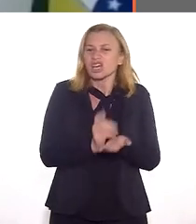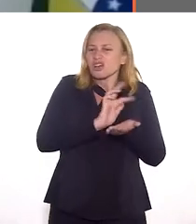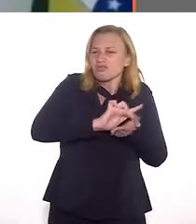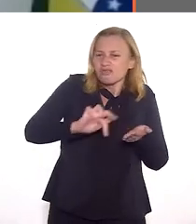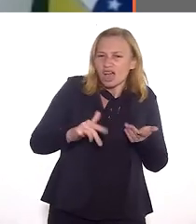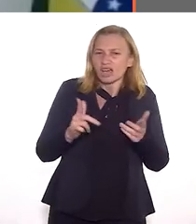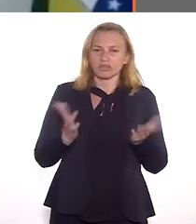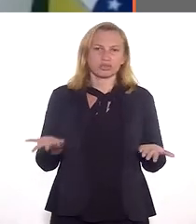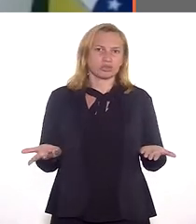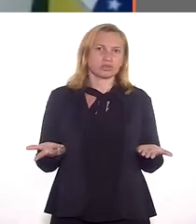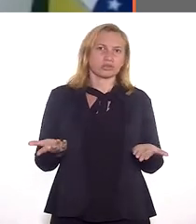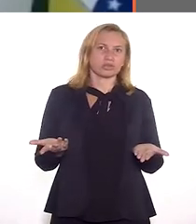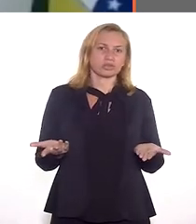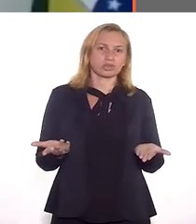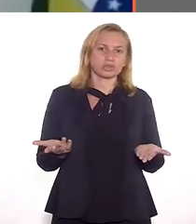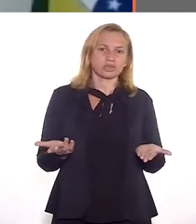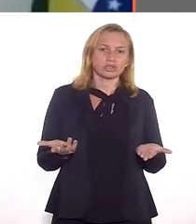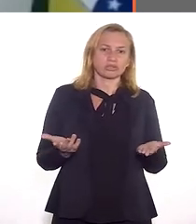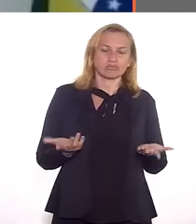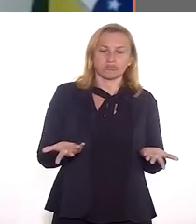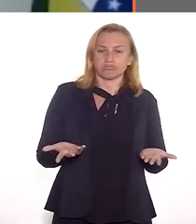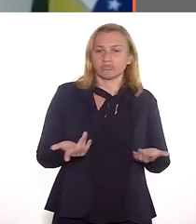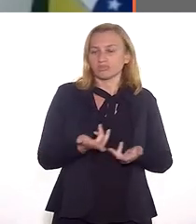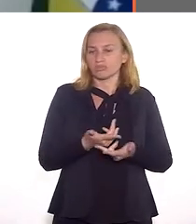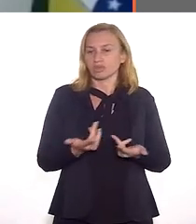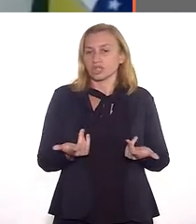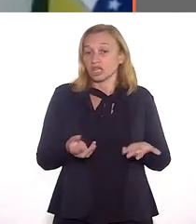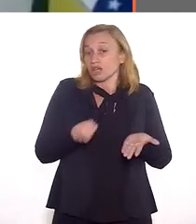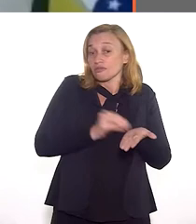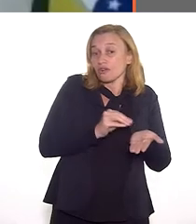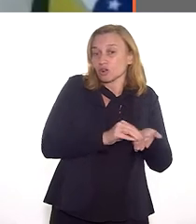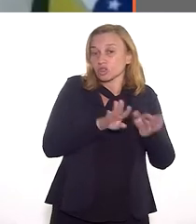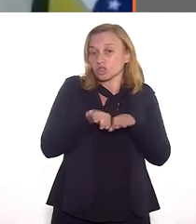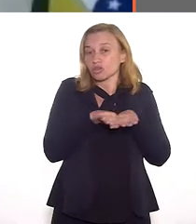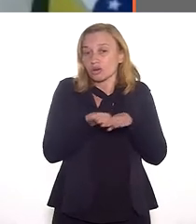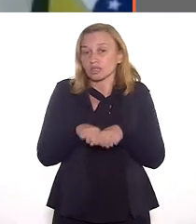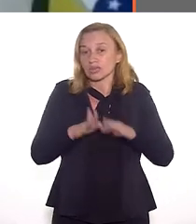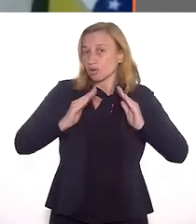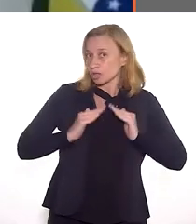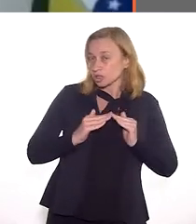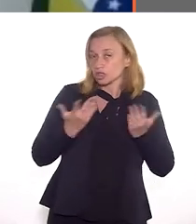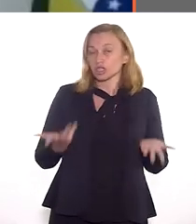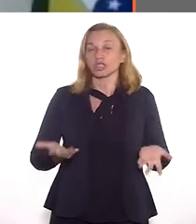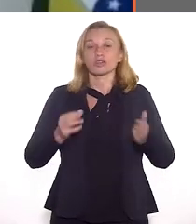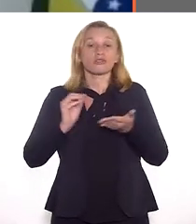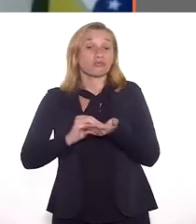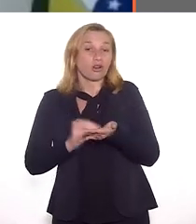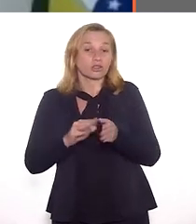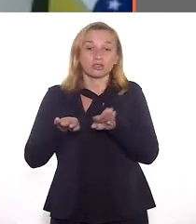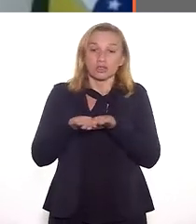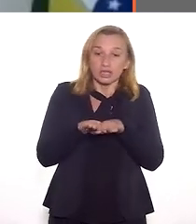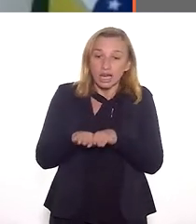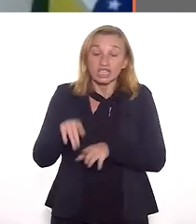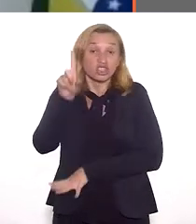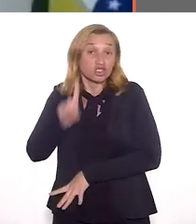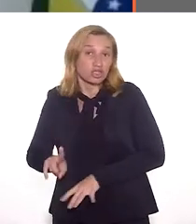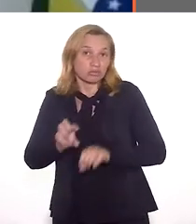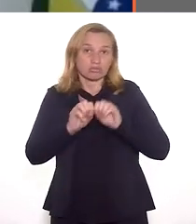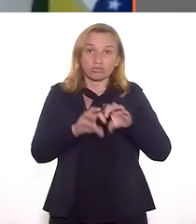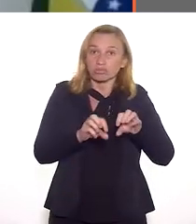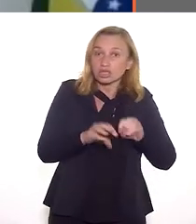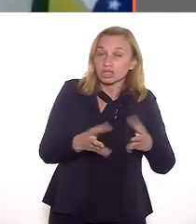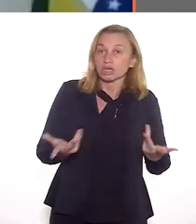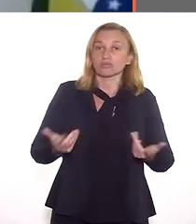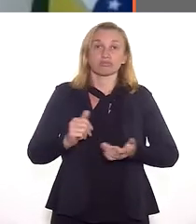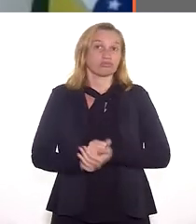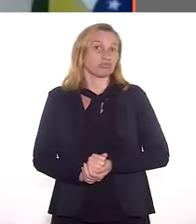várias formas de manifestação. Desigualdade em relação à moradia, desigualdade em relação ao direito à